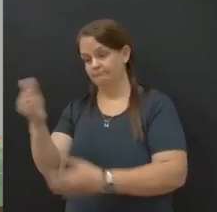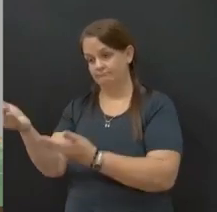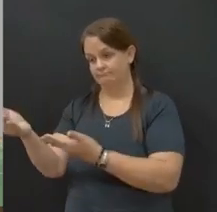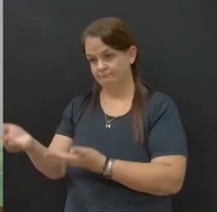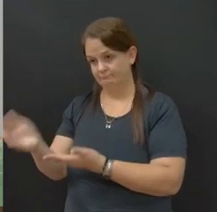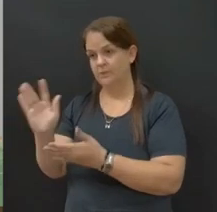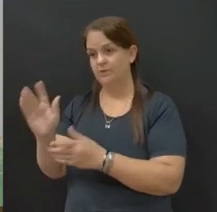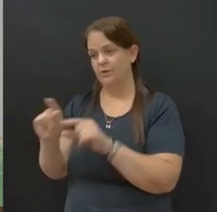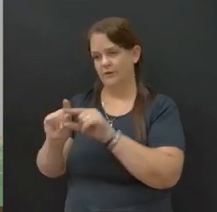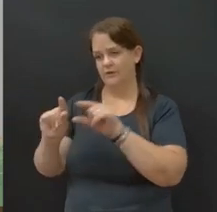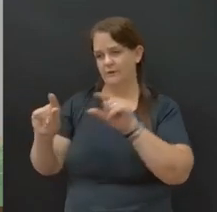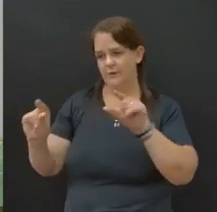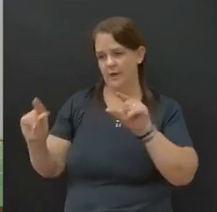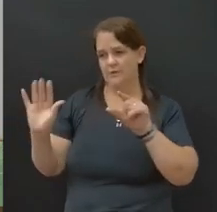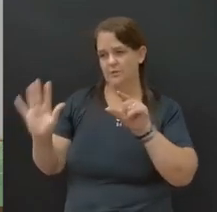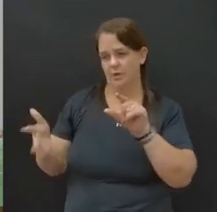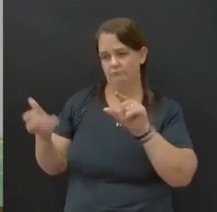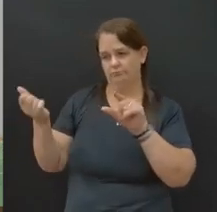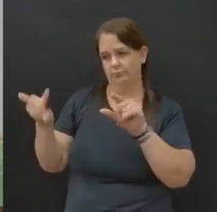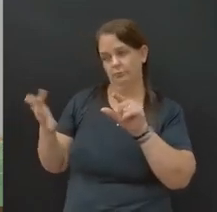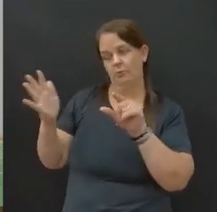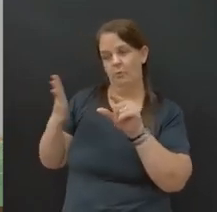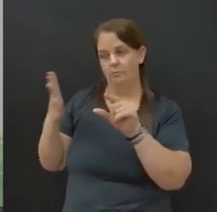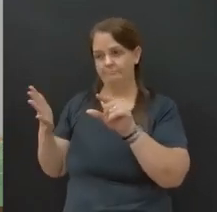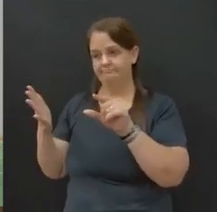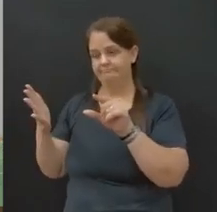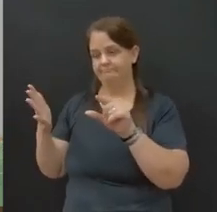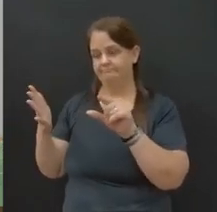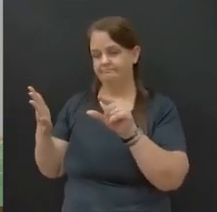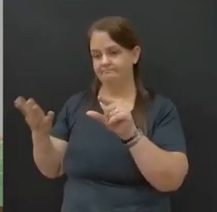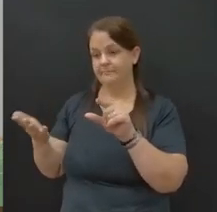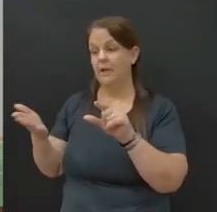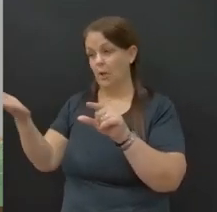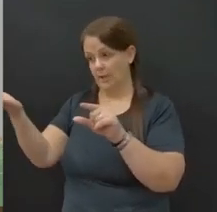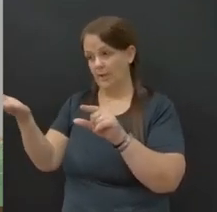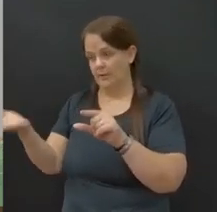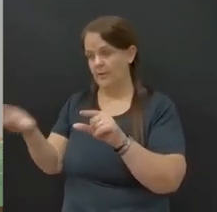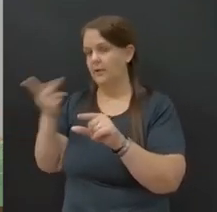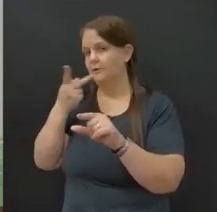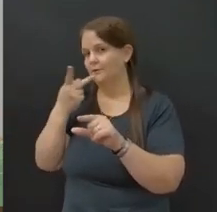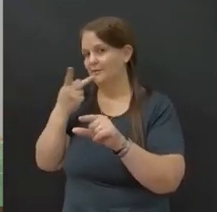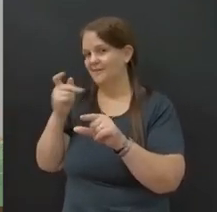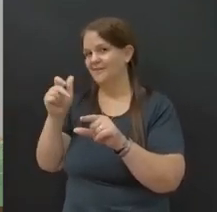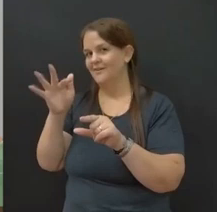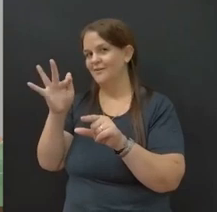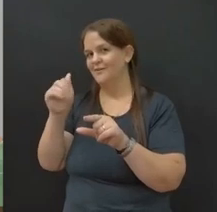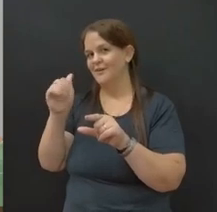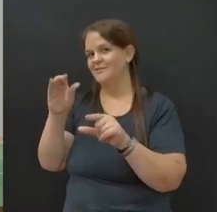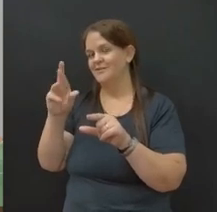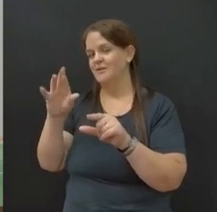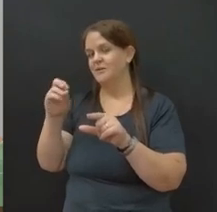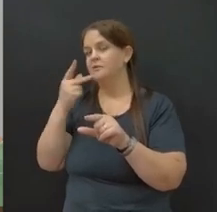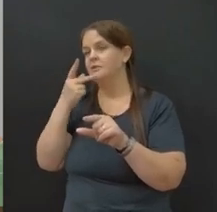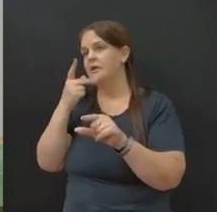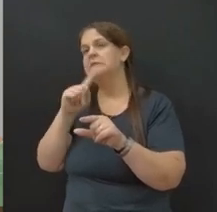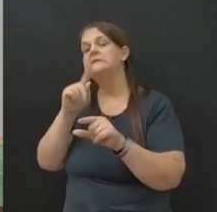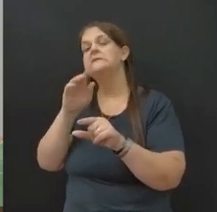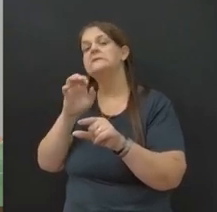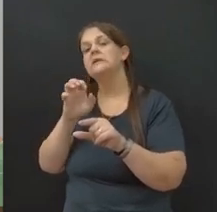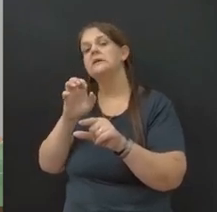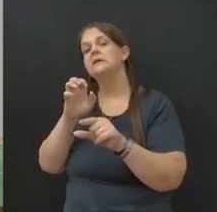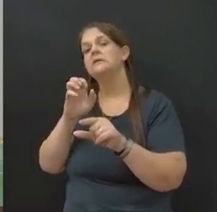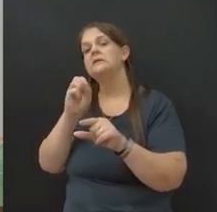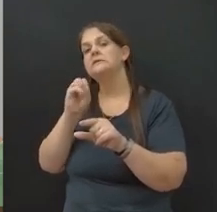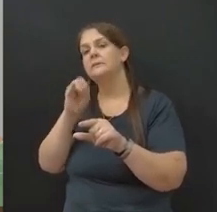algumas vezes. Segundo o Aguinaldo Faceiro, o Zé dizia, quem é